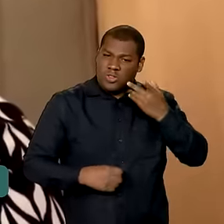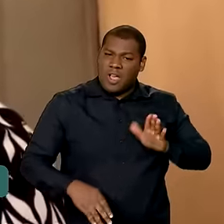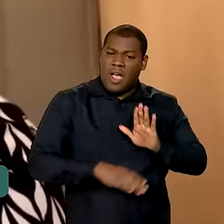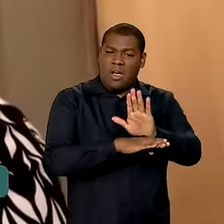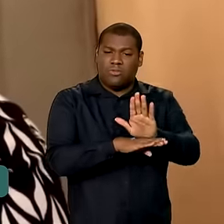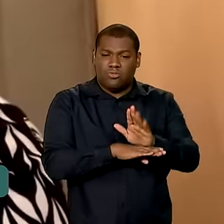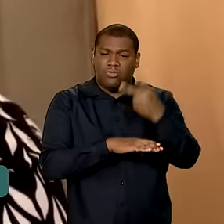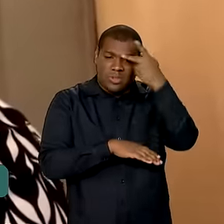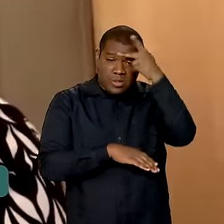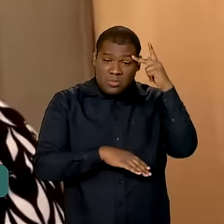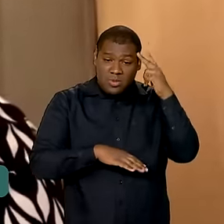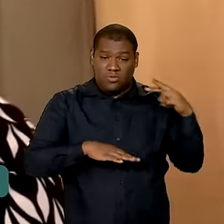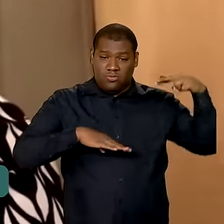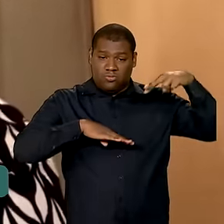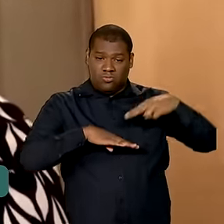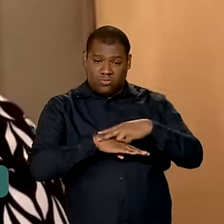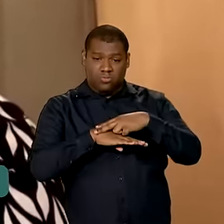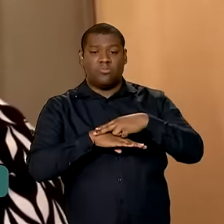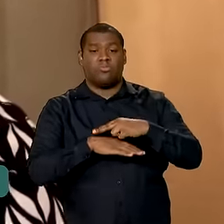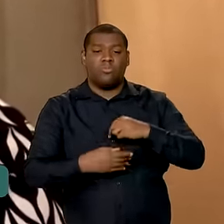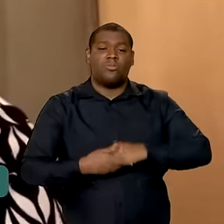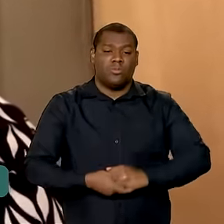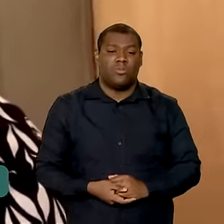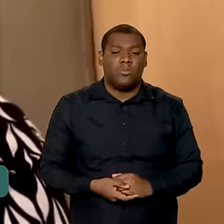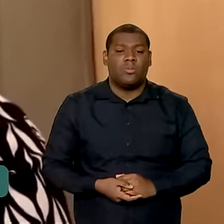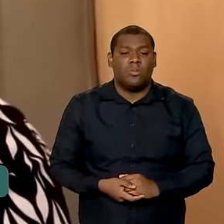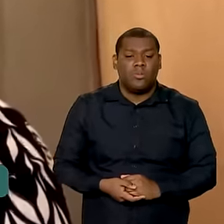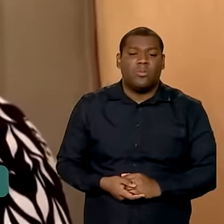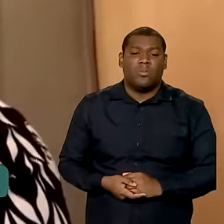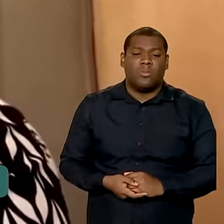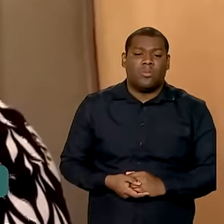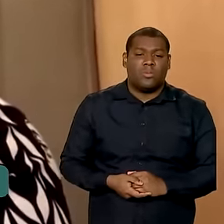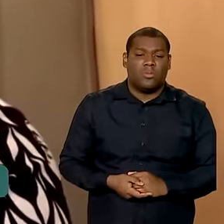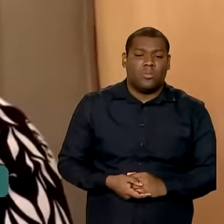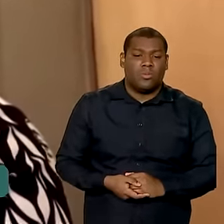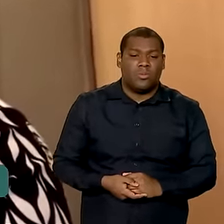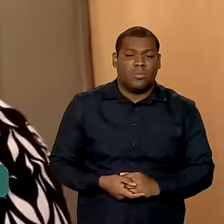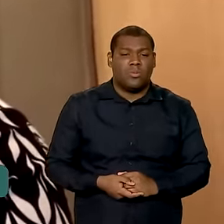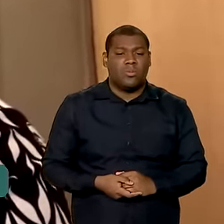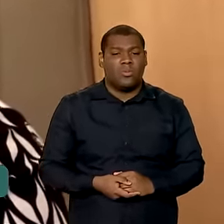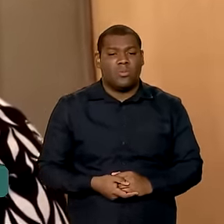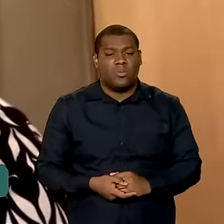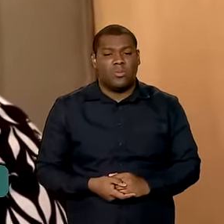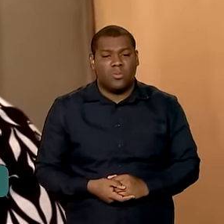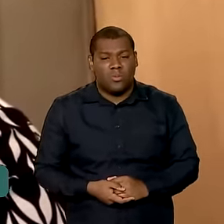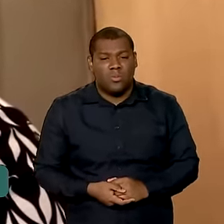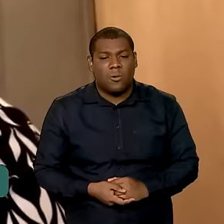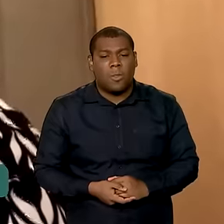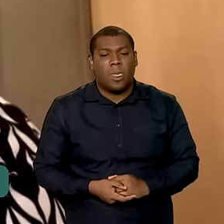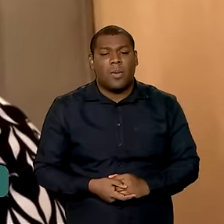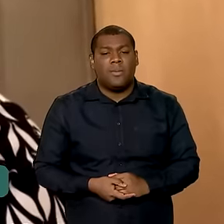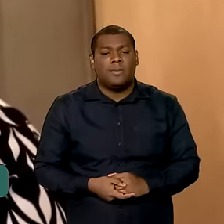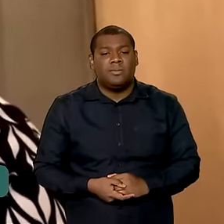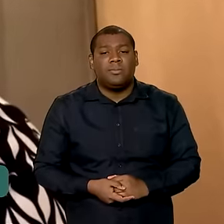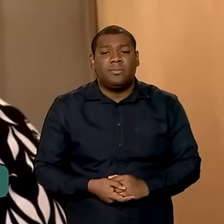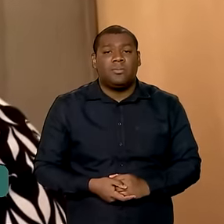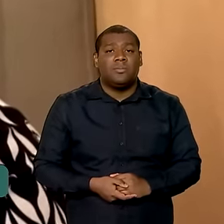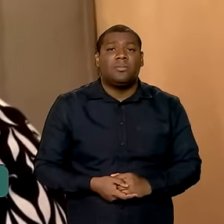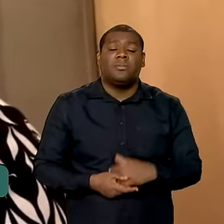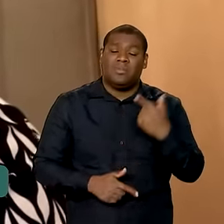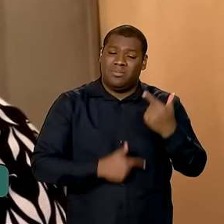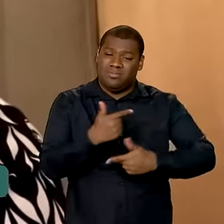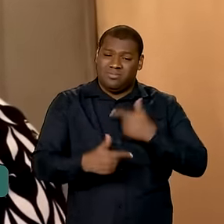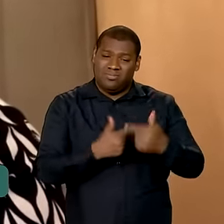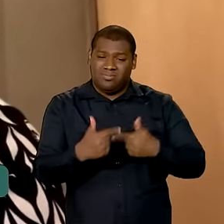nos seus tratamentos. Então, é só a base estruturante. Não sei se vocês sabem, mas assim, quando a gente fala em força de